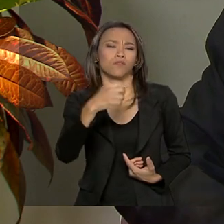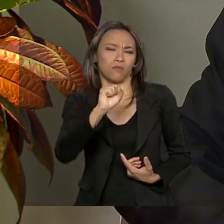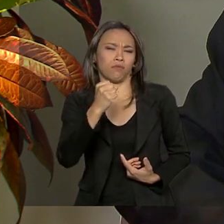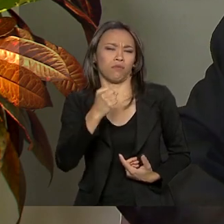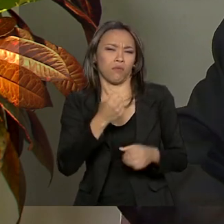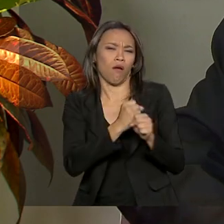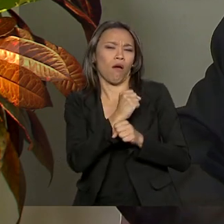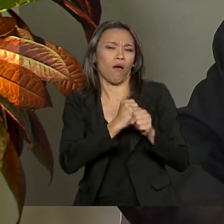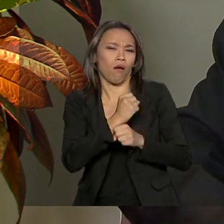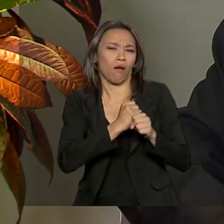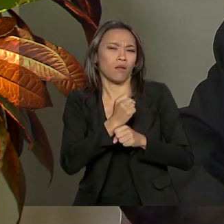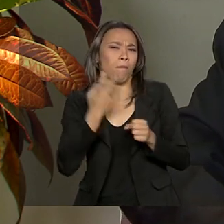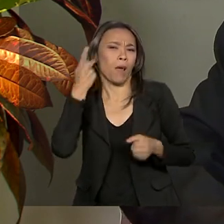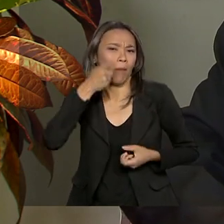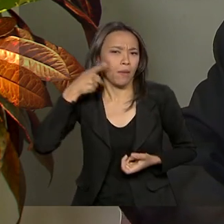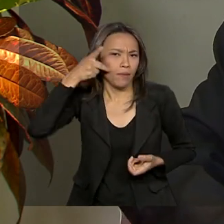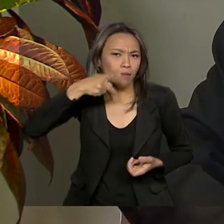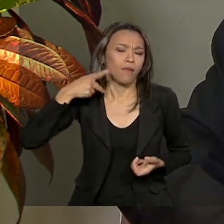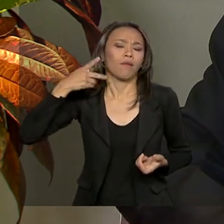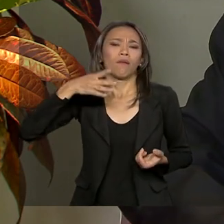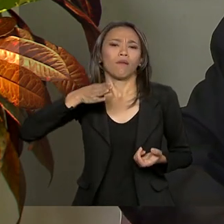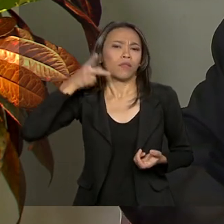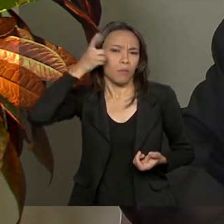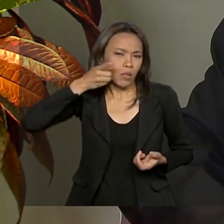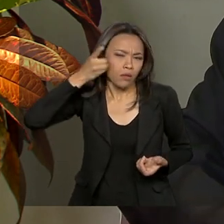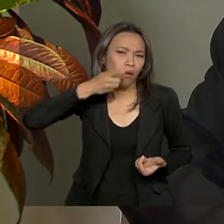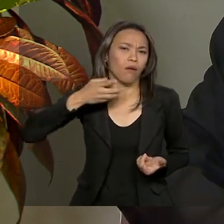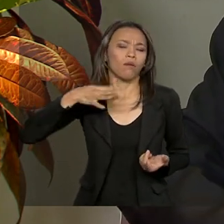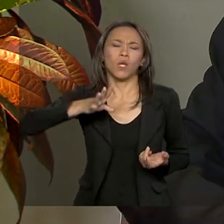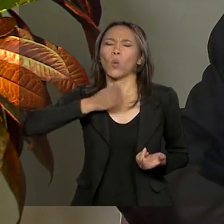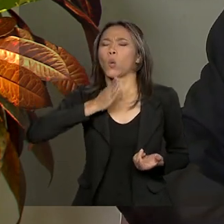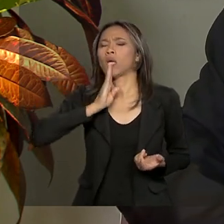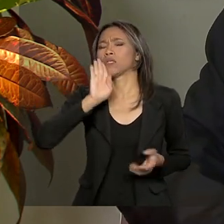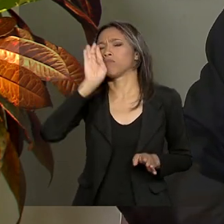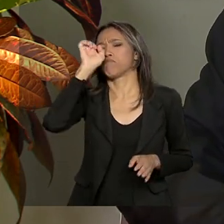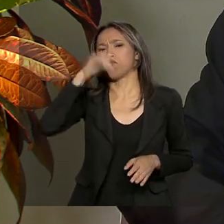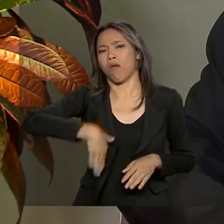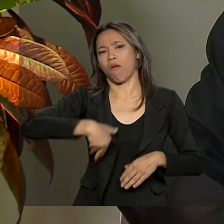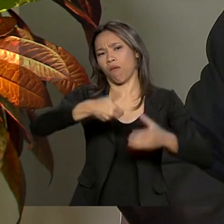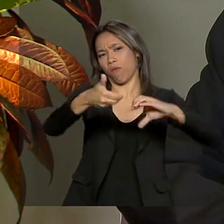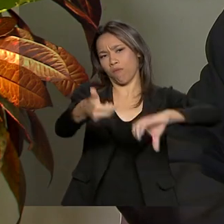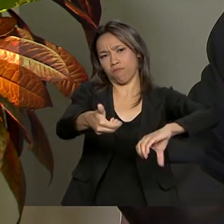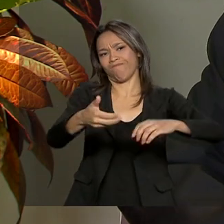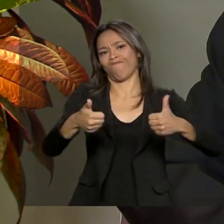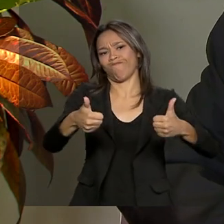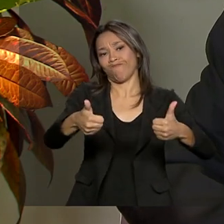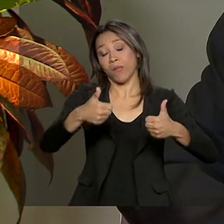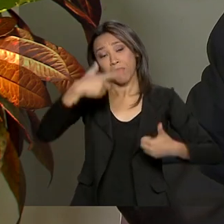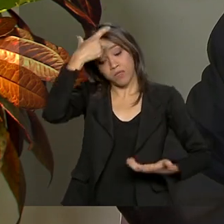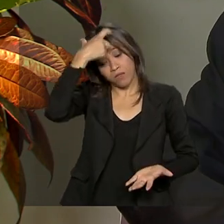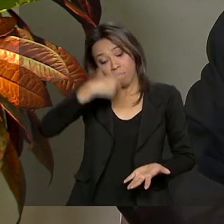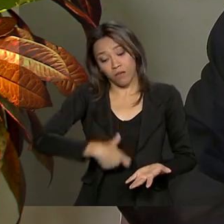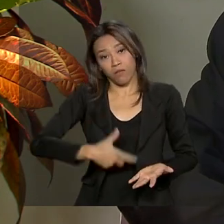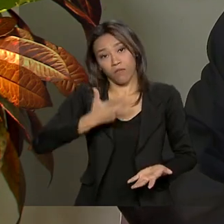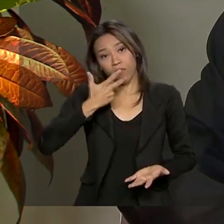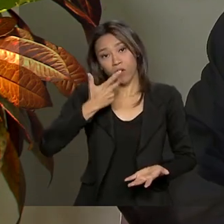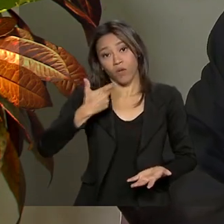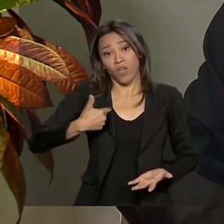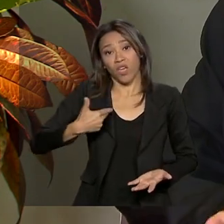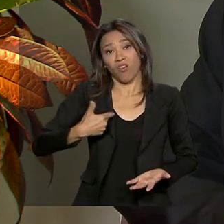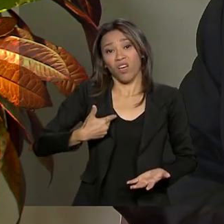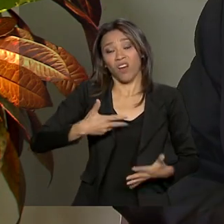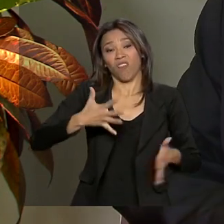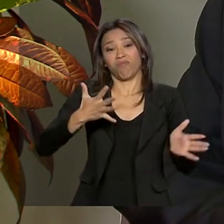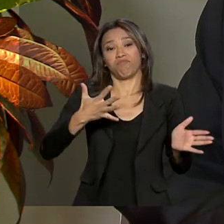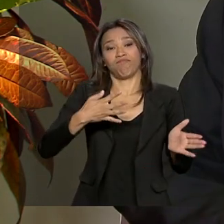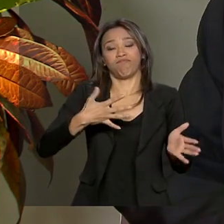a casa ali, o Congresso Nacional, ele conhece muito. Mas ele conhecia na condição, ele mesmo diz. Eu era deputado